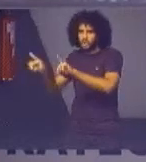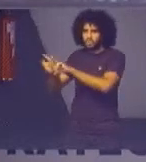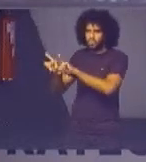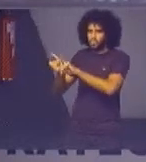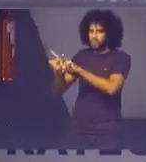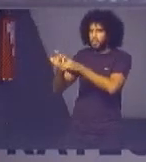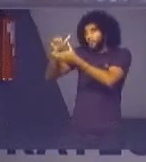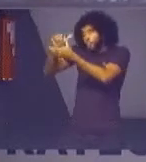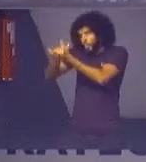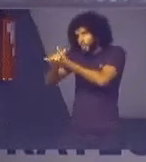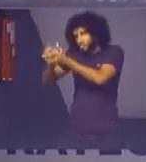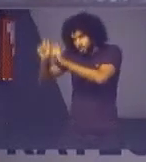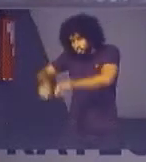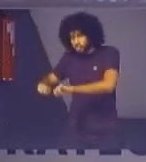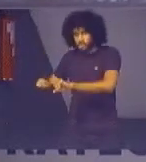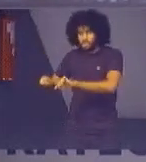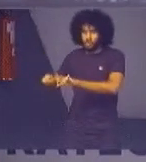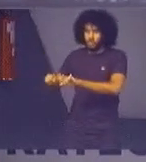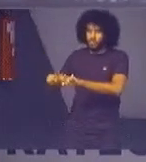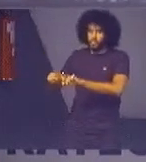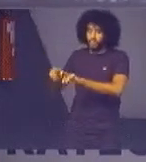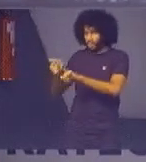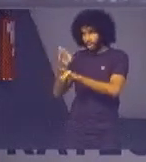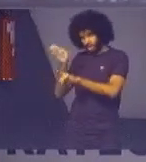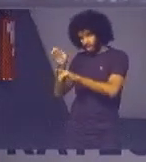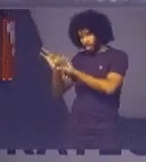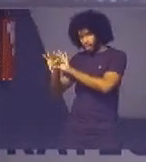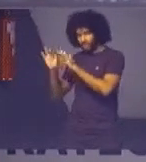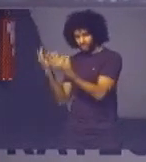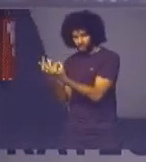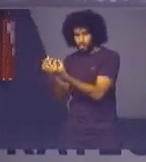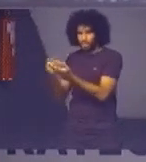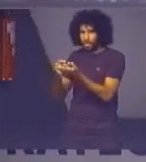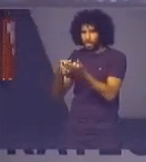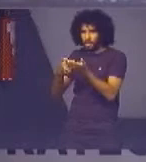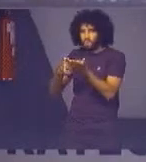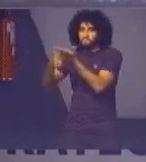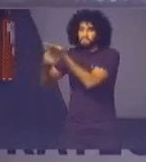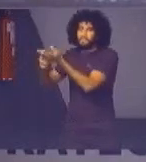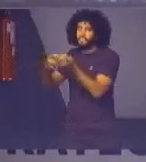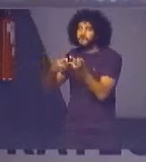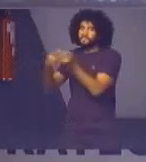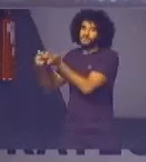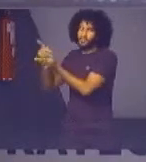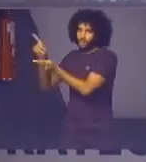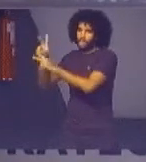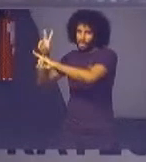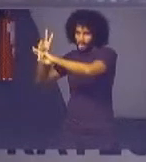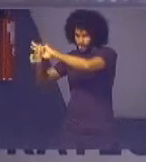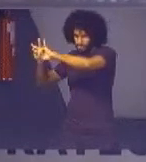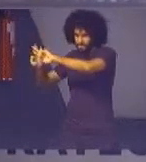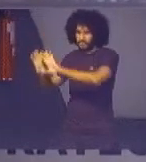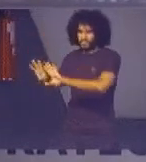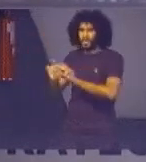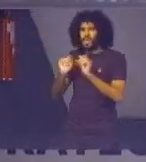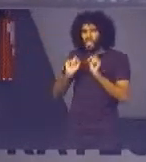estável possibilitando que aquela família possa visitar o preso isso é uma forma de